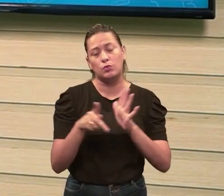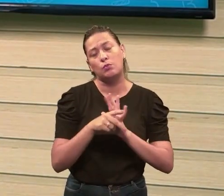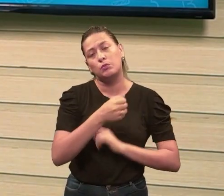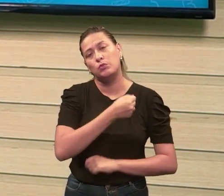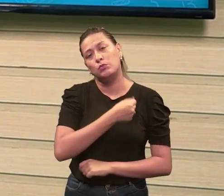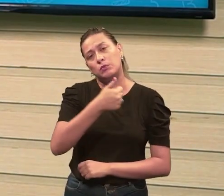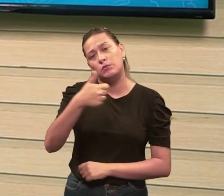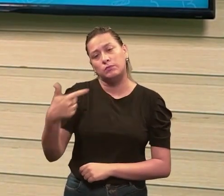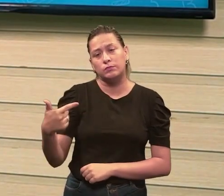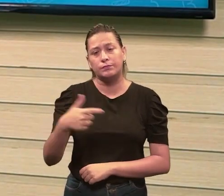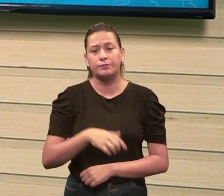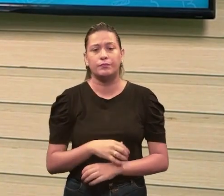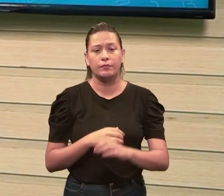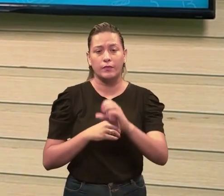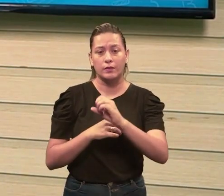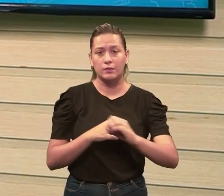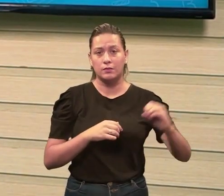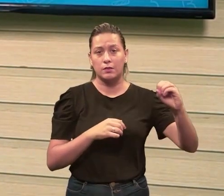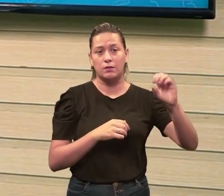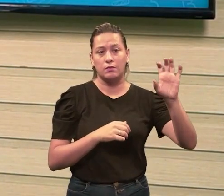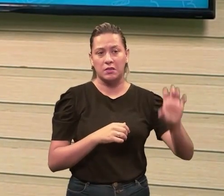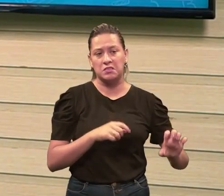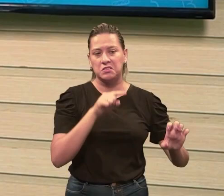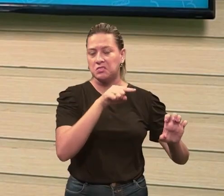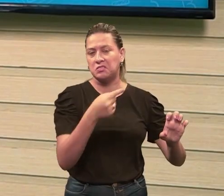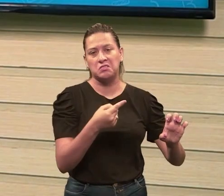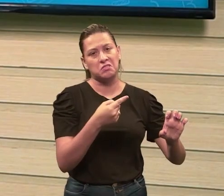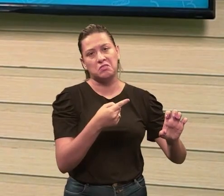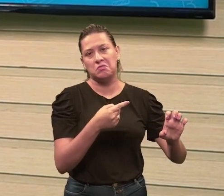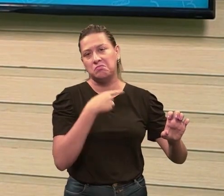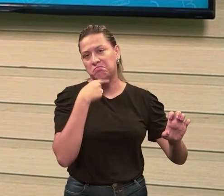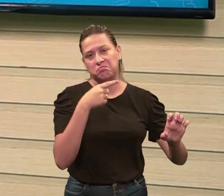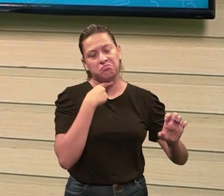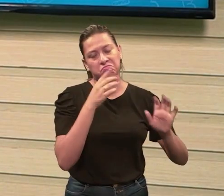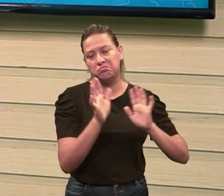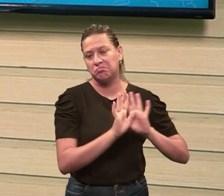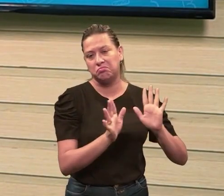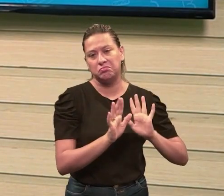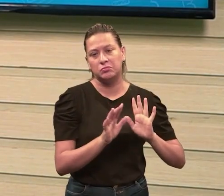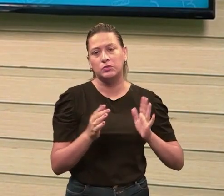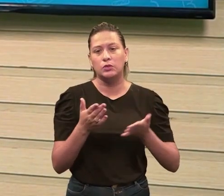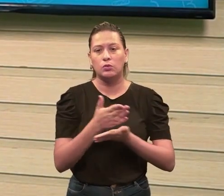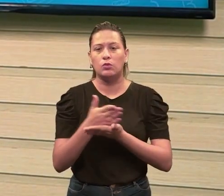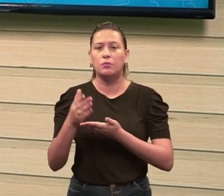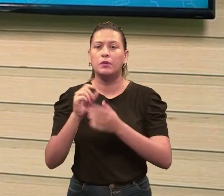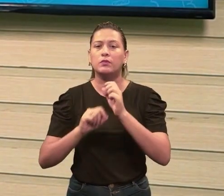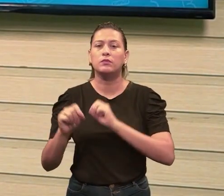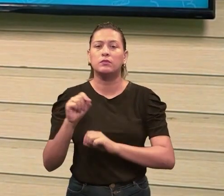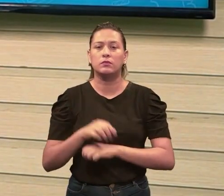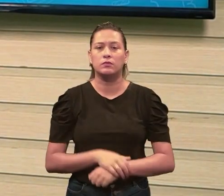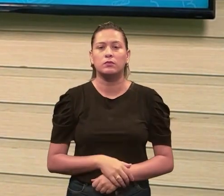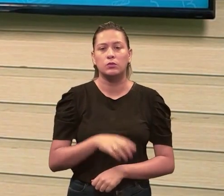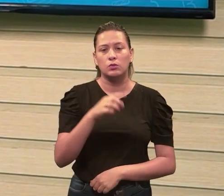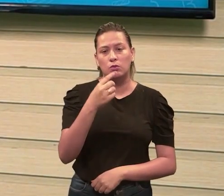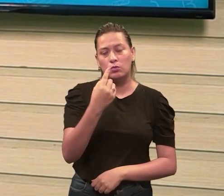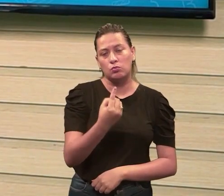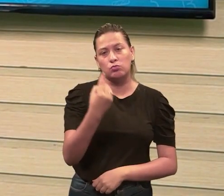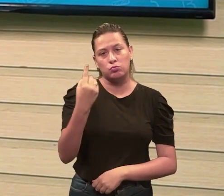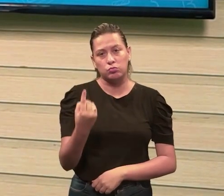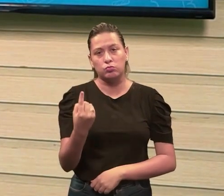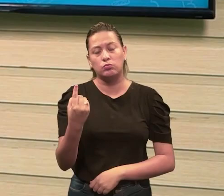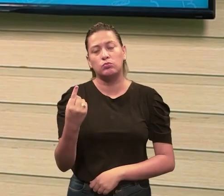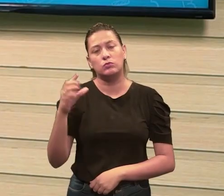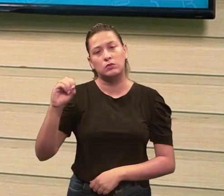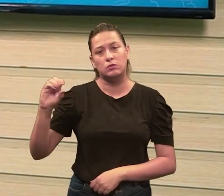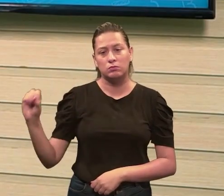Geralmente, né, 0 à esquerda não tem significado nenhum. Então, você vai contar a partir daqui. Então, o número vai ser 1, 1,